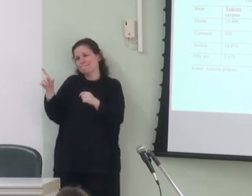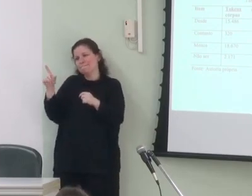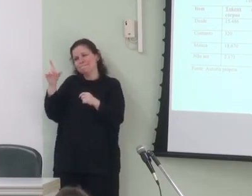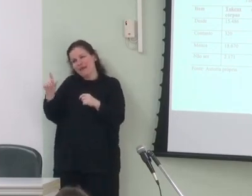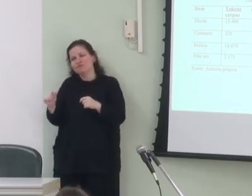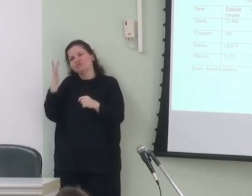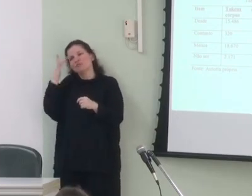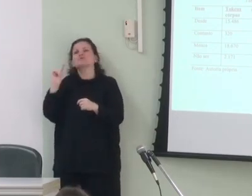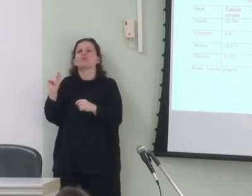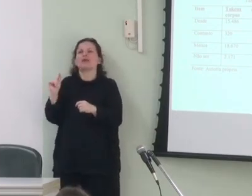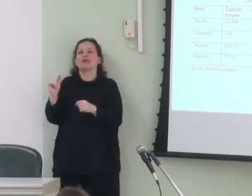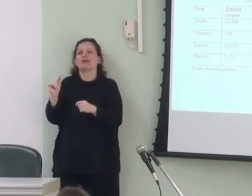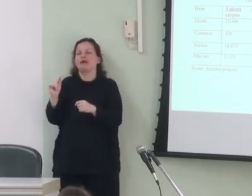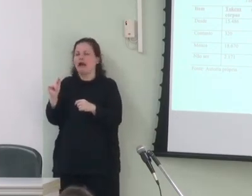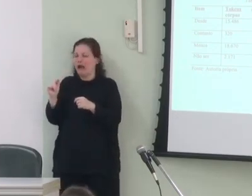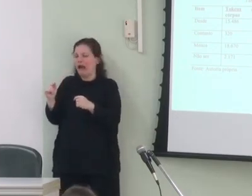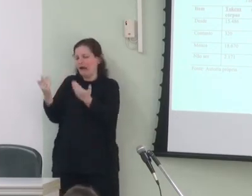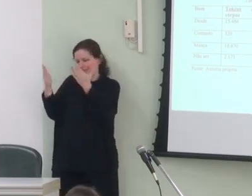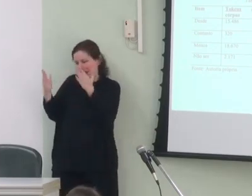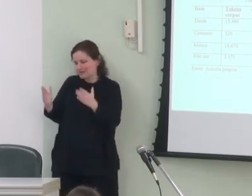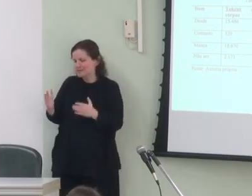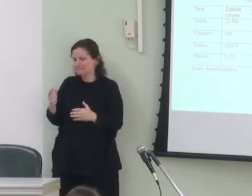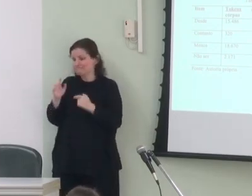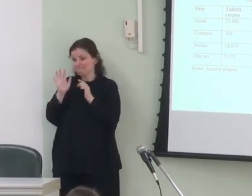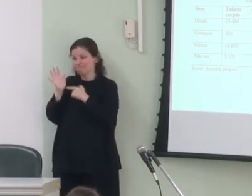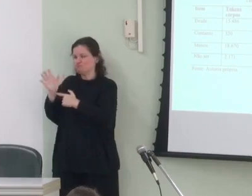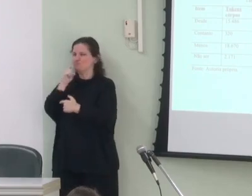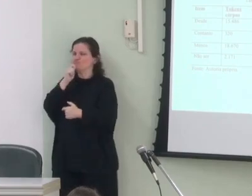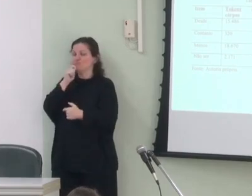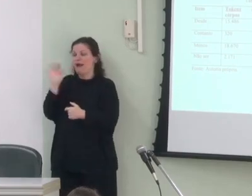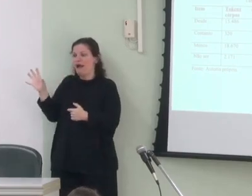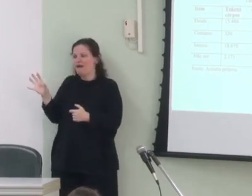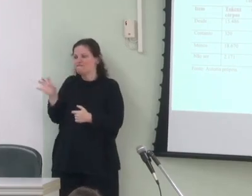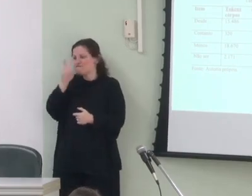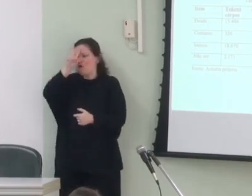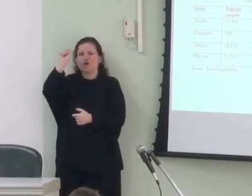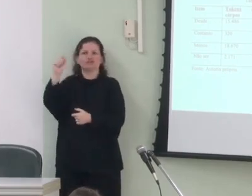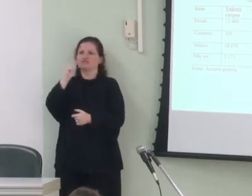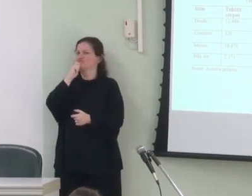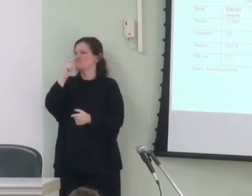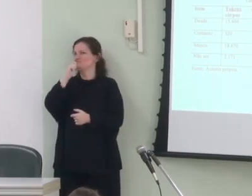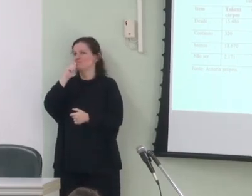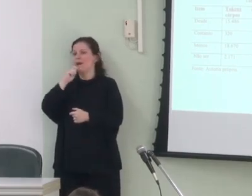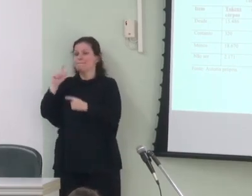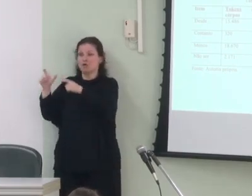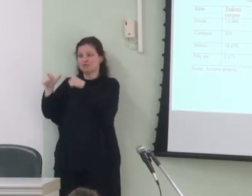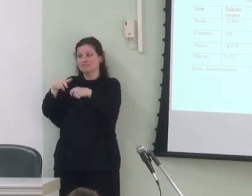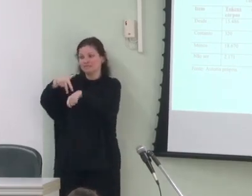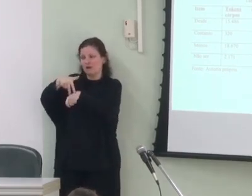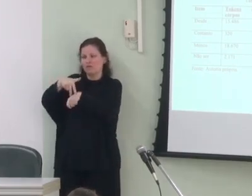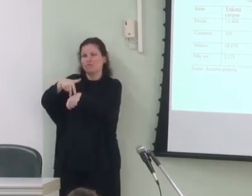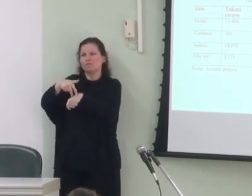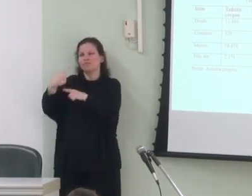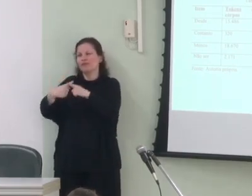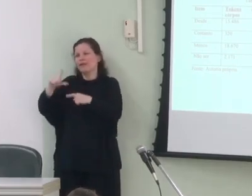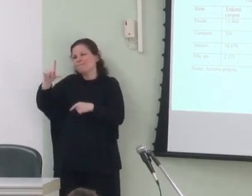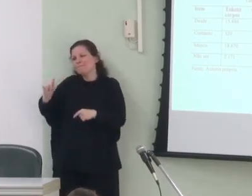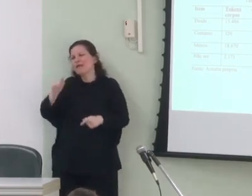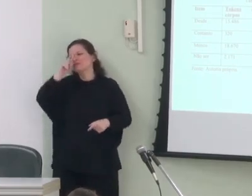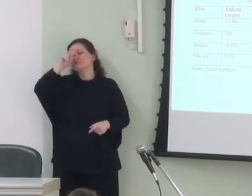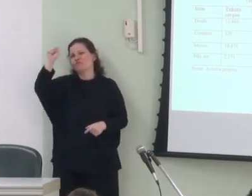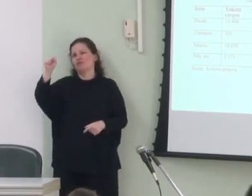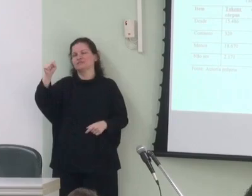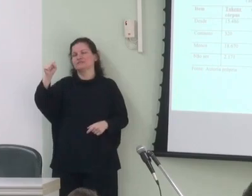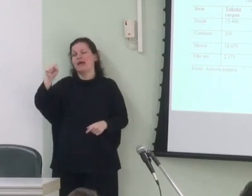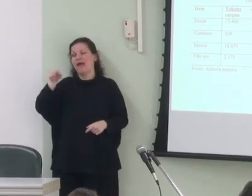a análise colexêmica revelou que não ser é fortemente atraído para a posição enquanto menos apresenta uma menor força